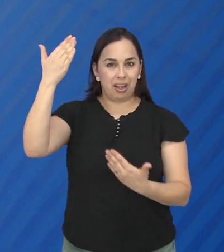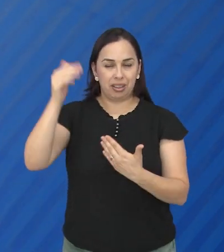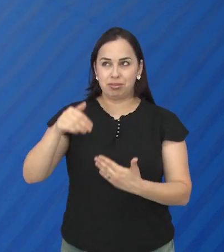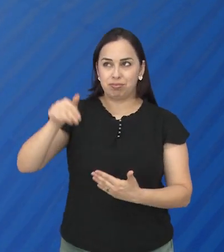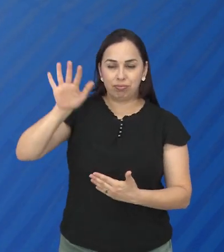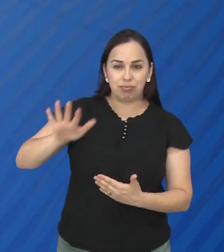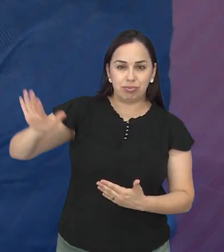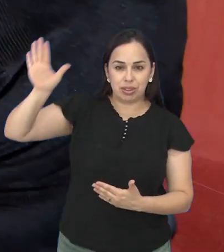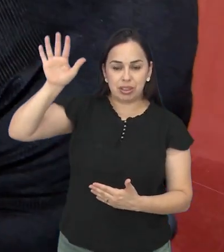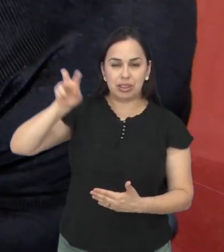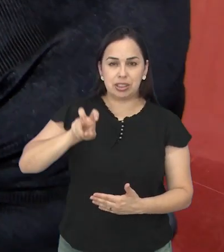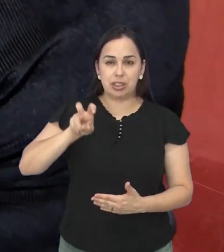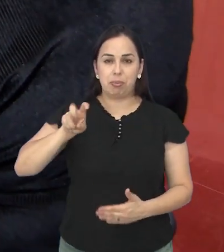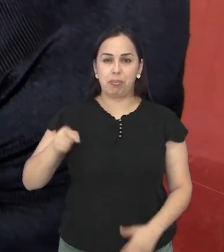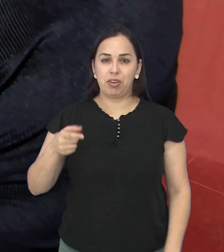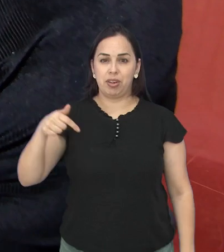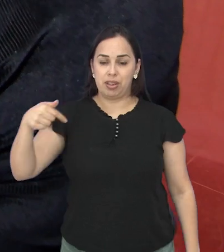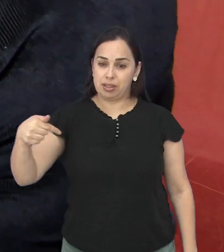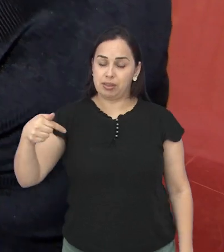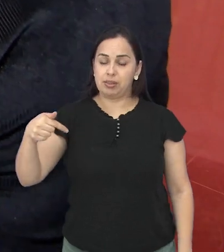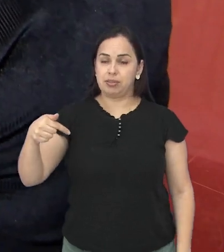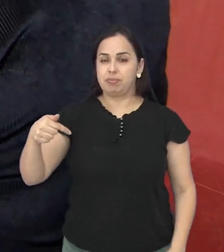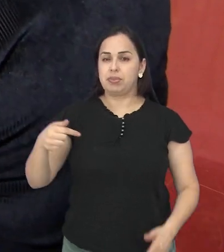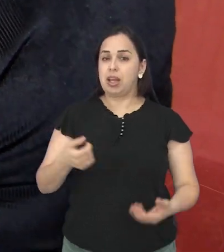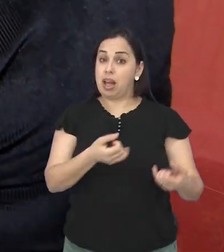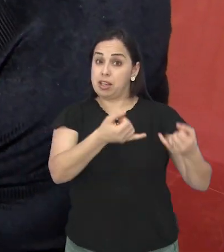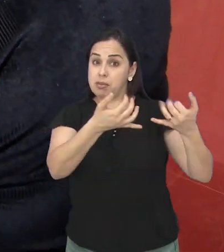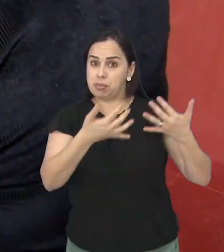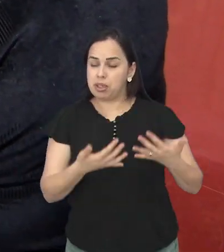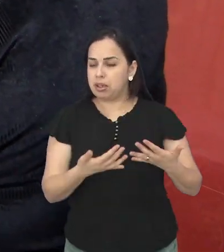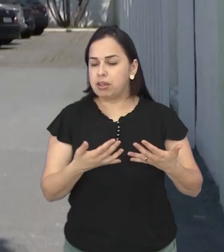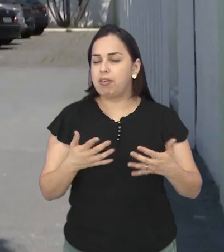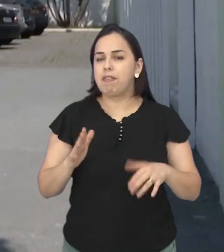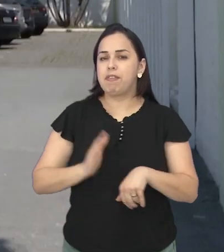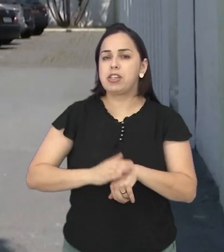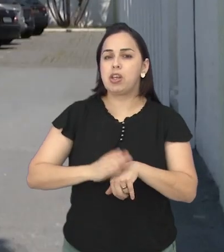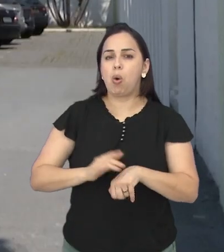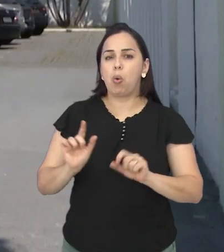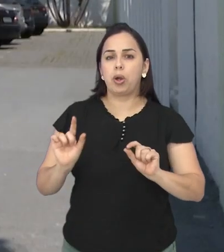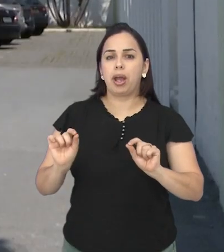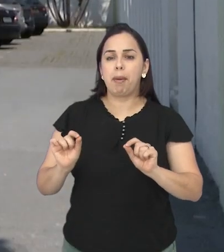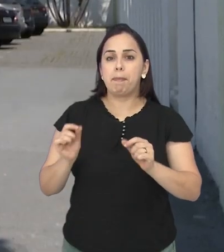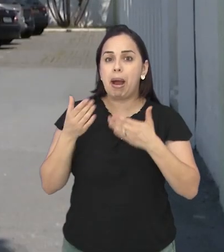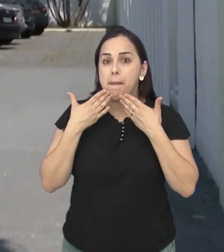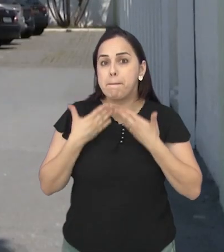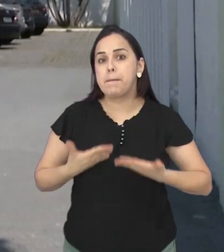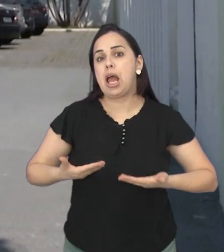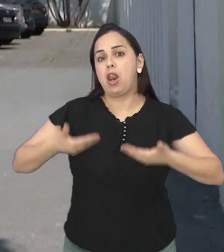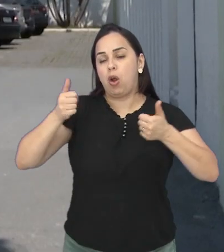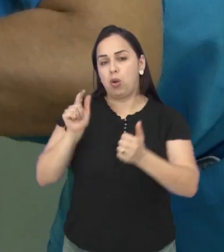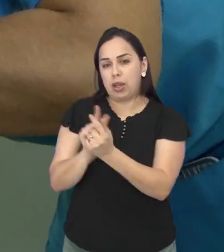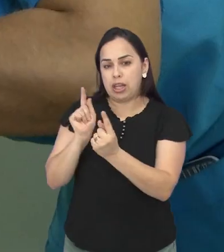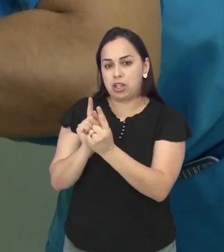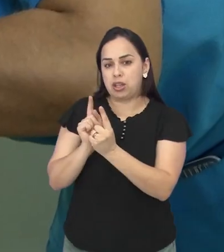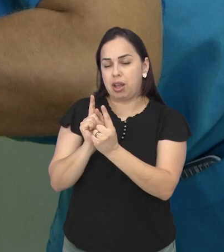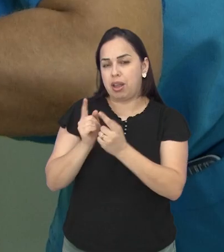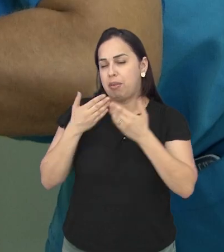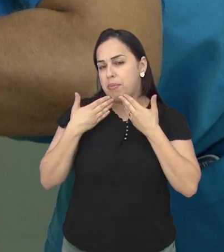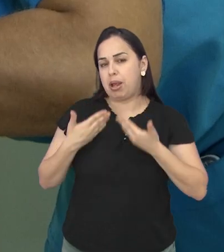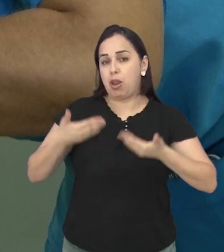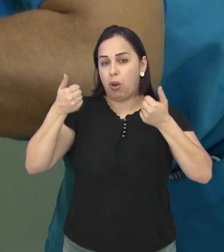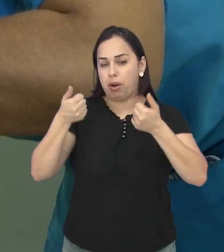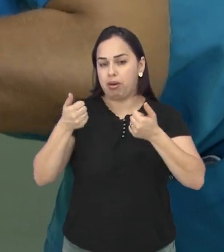média nacional E a especialista explica o que é preciso ser feito a nível municipal para melhorar o atendimento